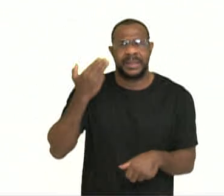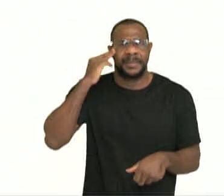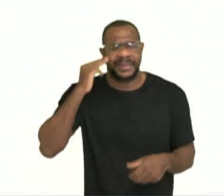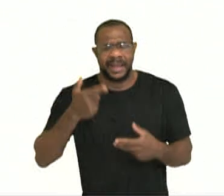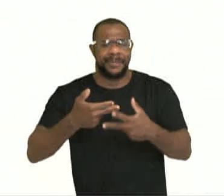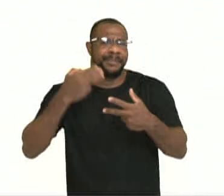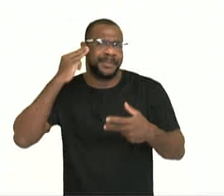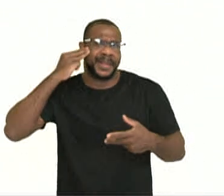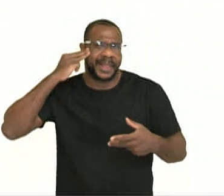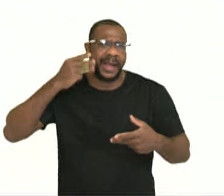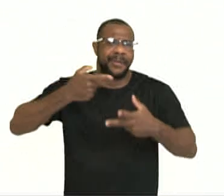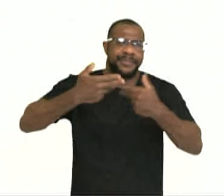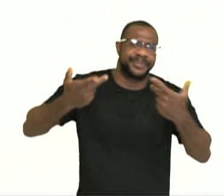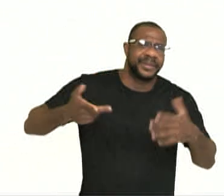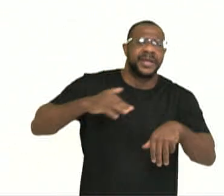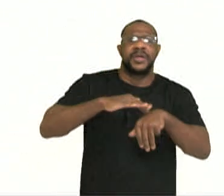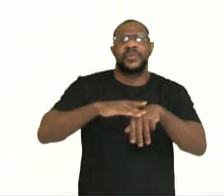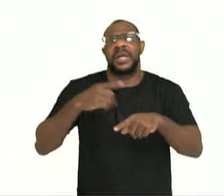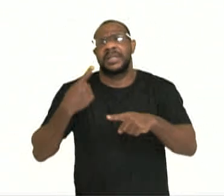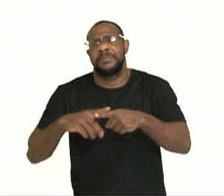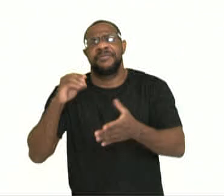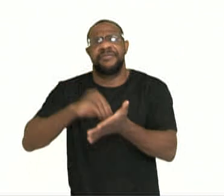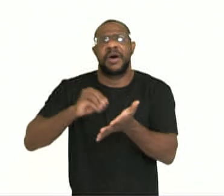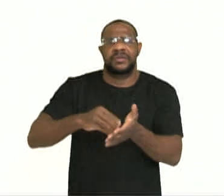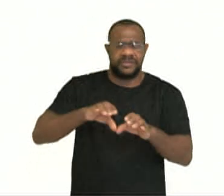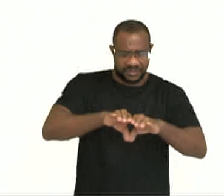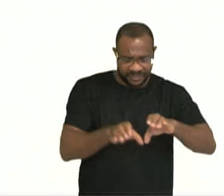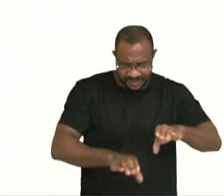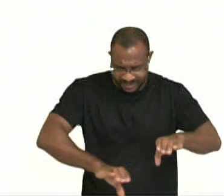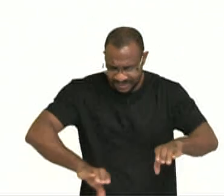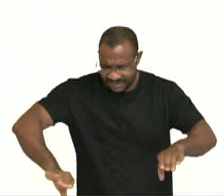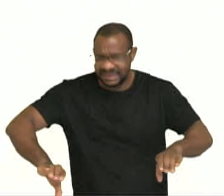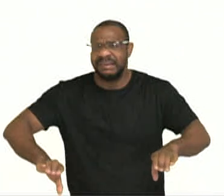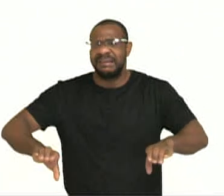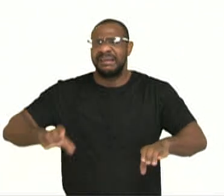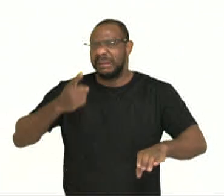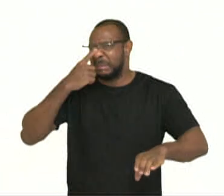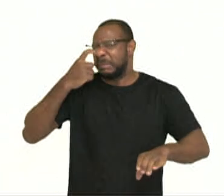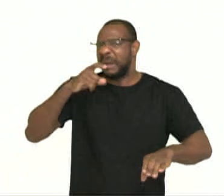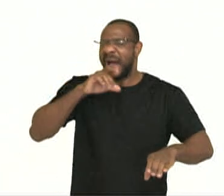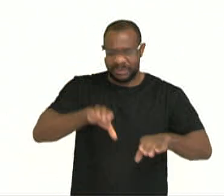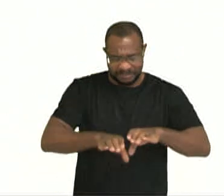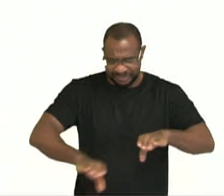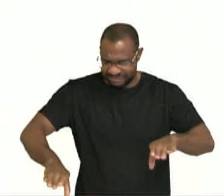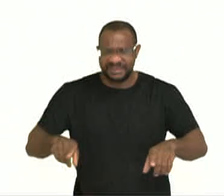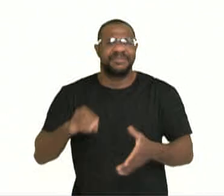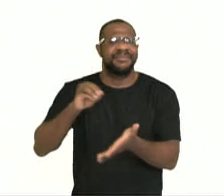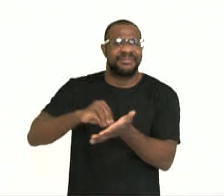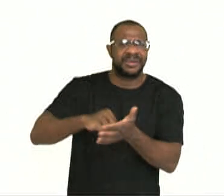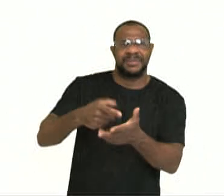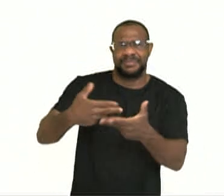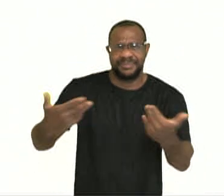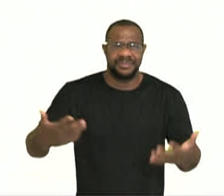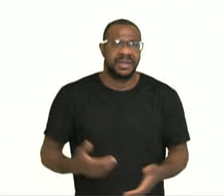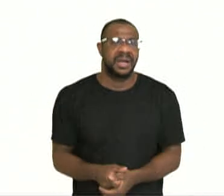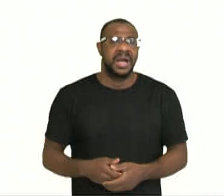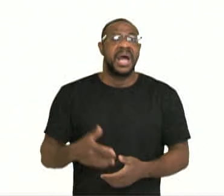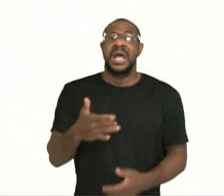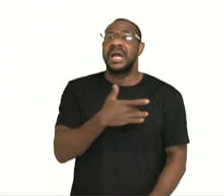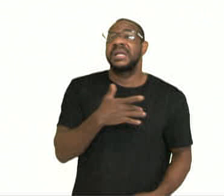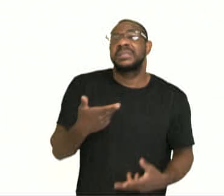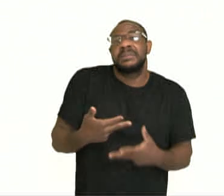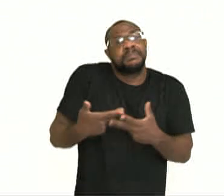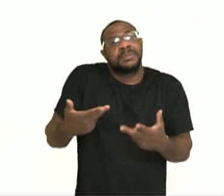saneamento ou orientação, deficiências físicas. São alguns fatores ali, algumas questões de saúde